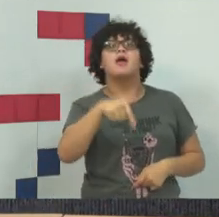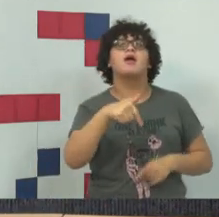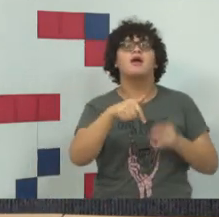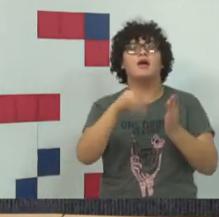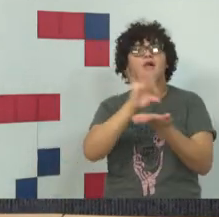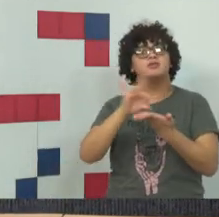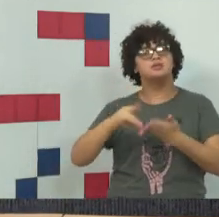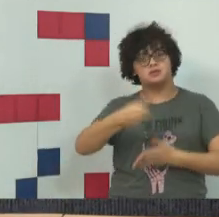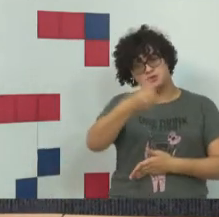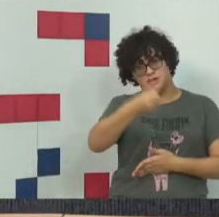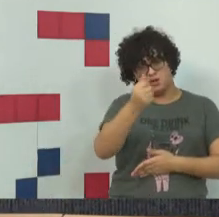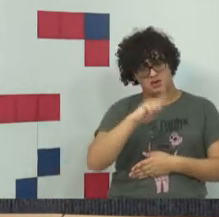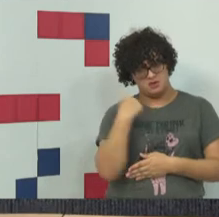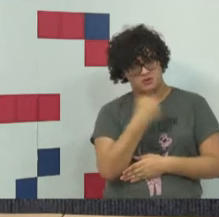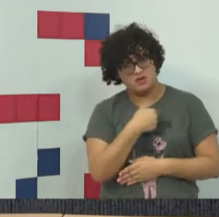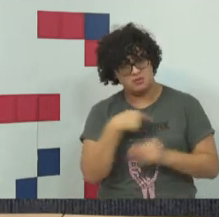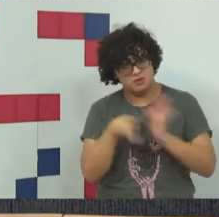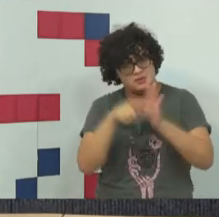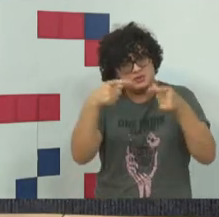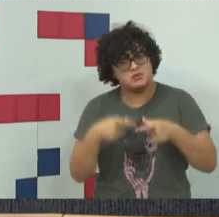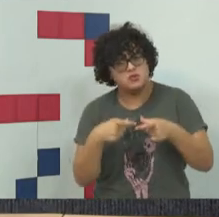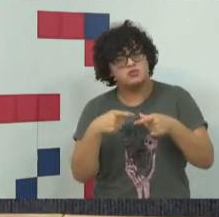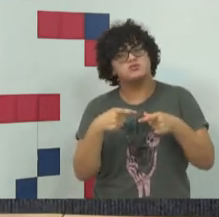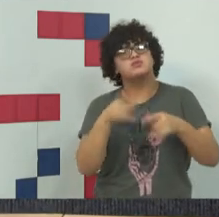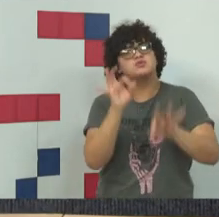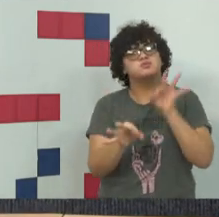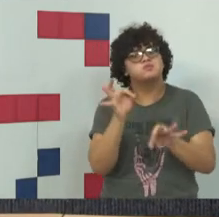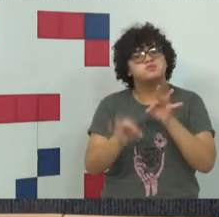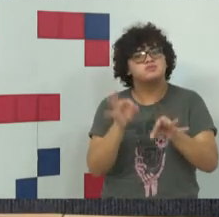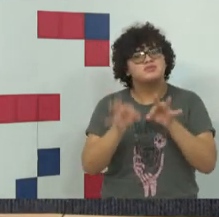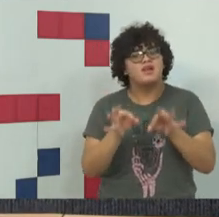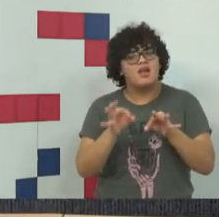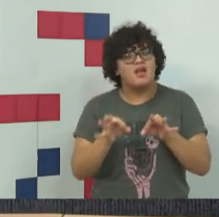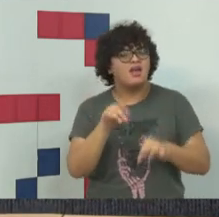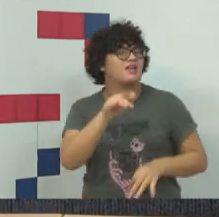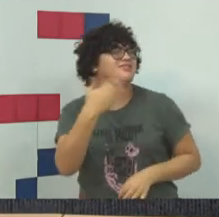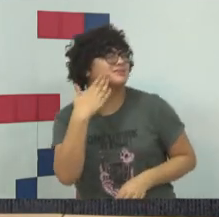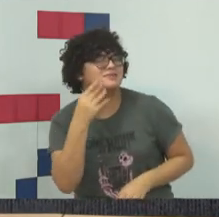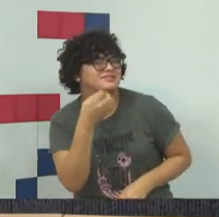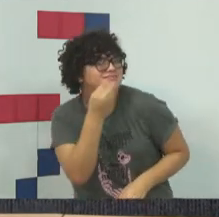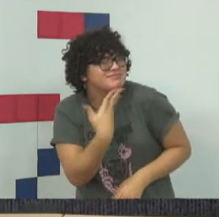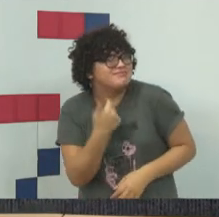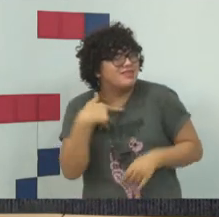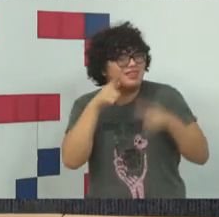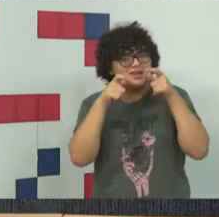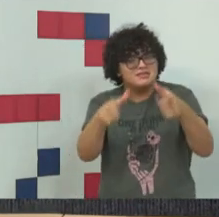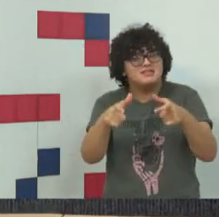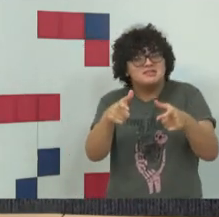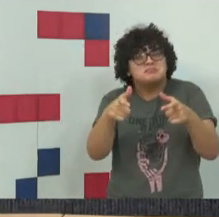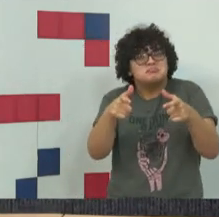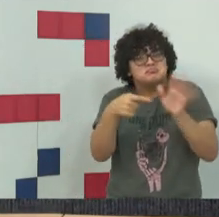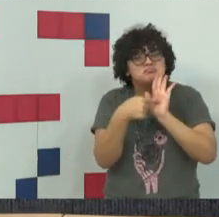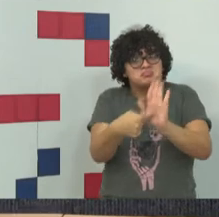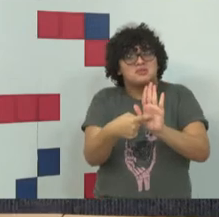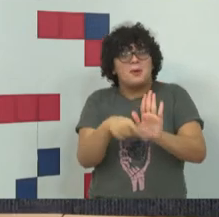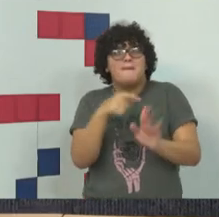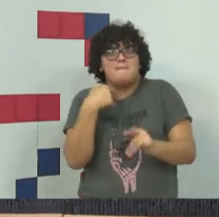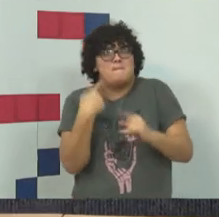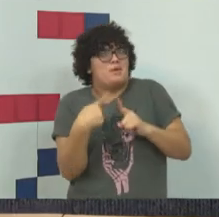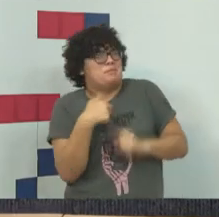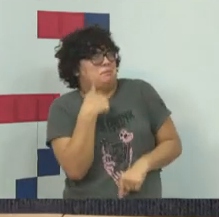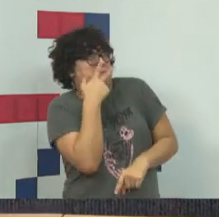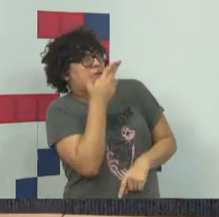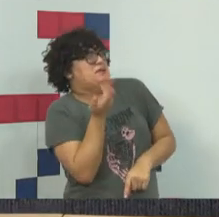nós, da área jurídica e para a sociedade como um todo, uma forma bem interessante para destacar, me parece, a